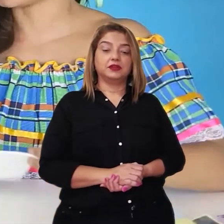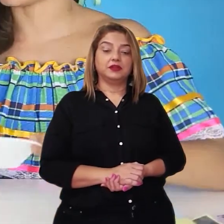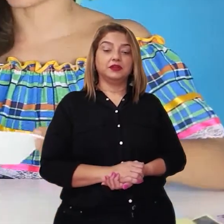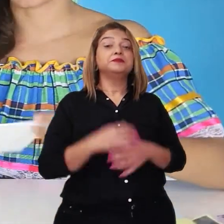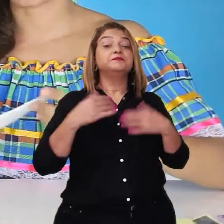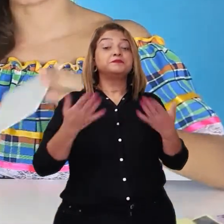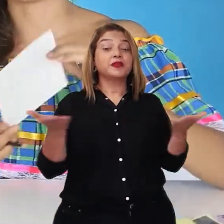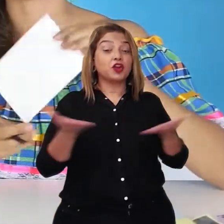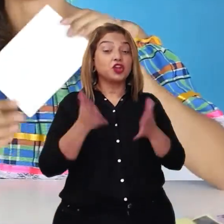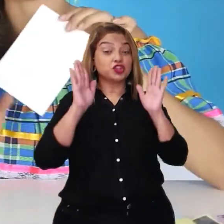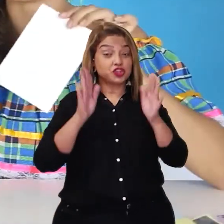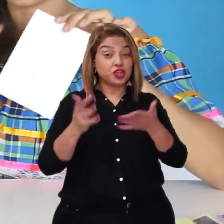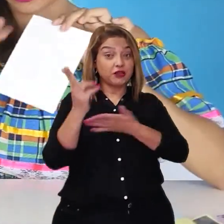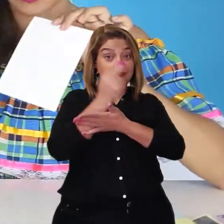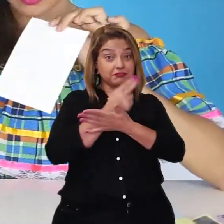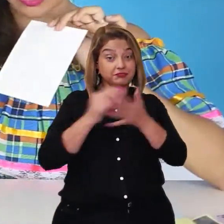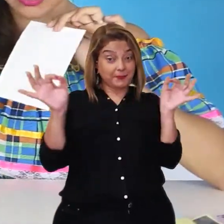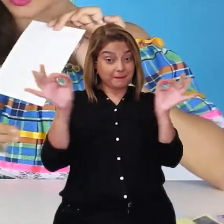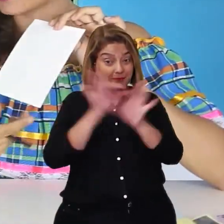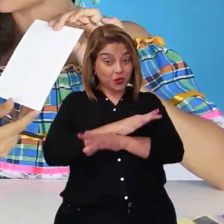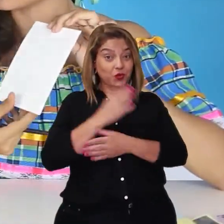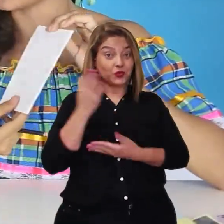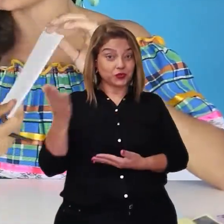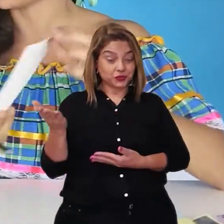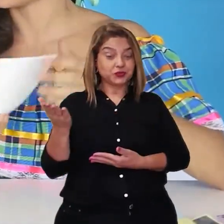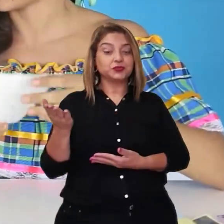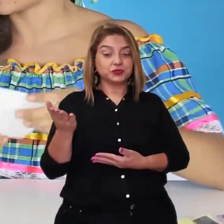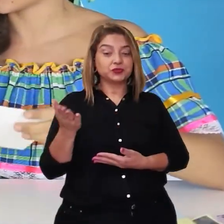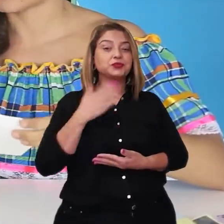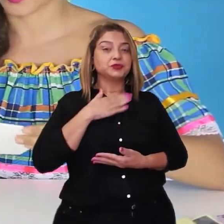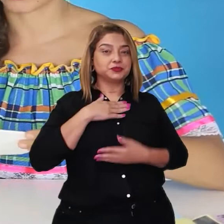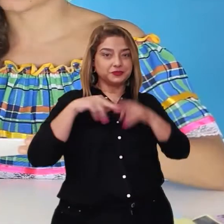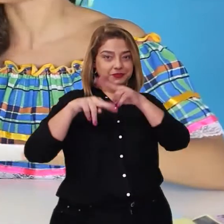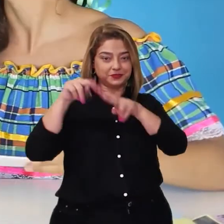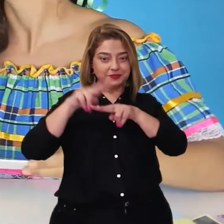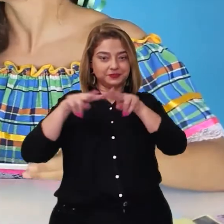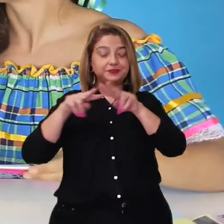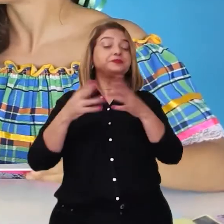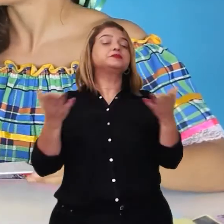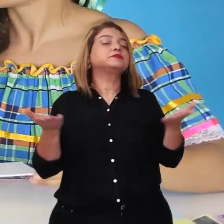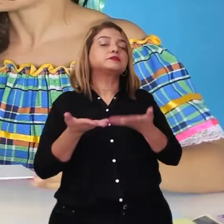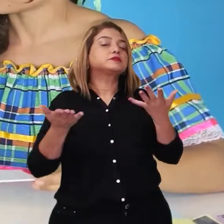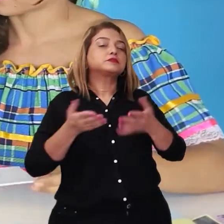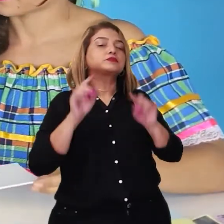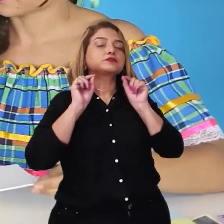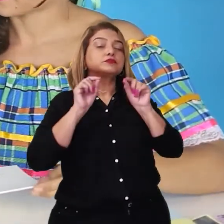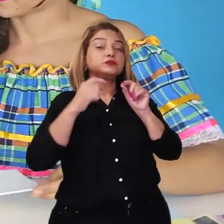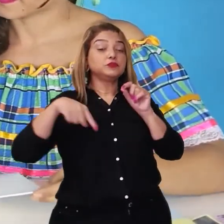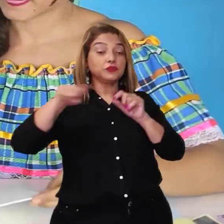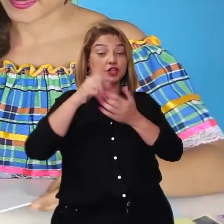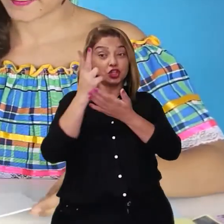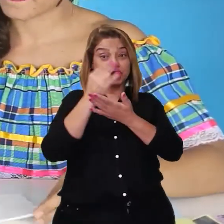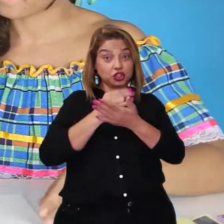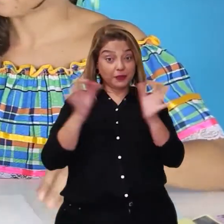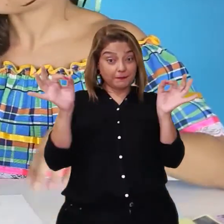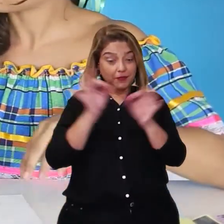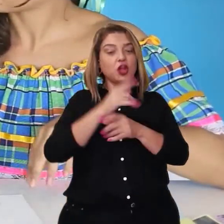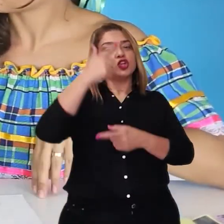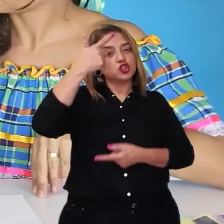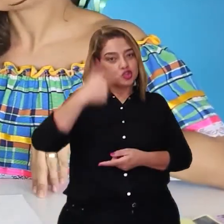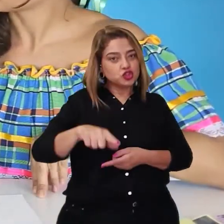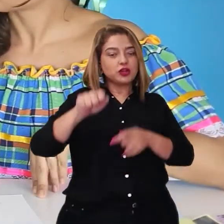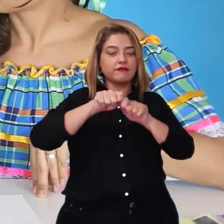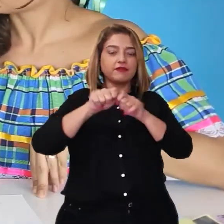E aí, Tia G? Agora que a gente fez o desenho, eu já fiz o meu desenho aqui de unino. O é a gente faz? Então, agora que a gente fez o desenho, a gente vai riscar